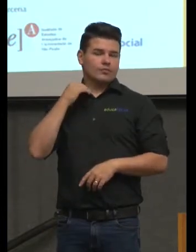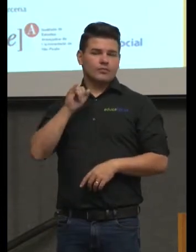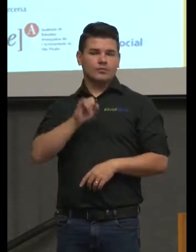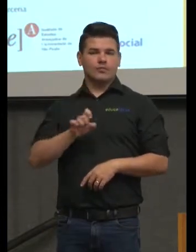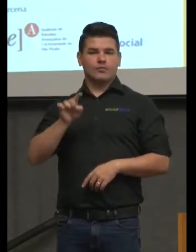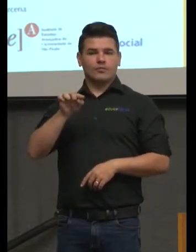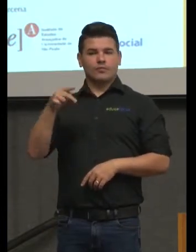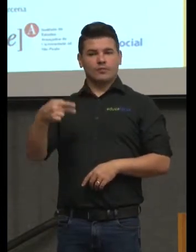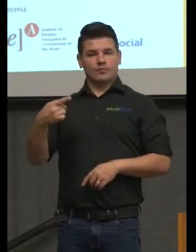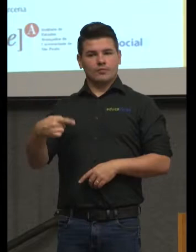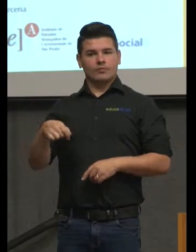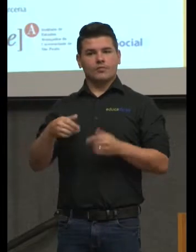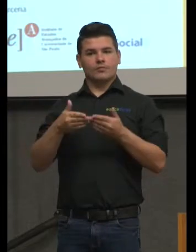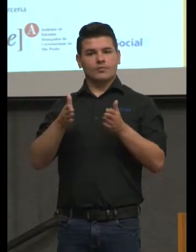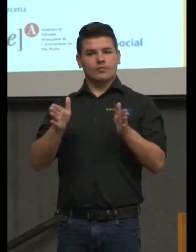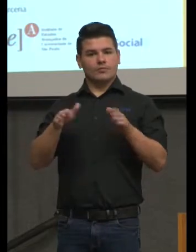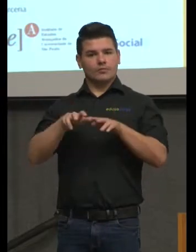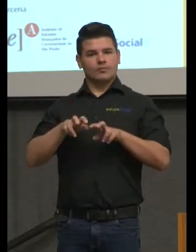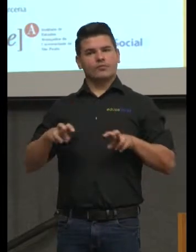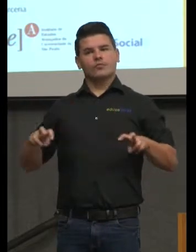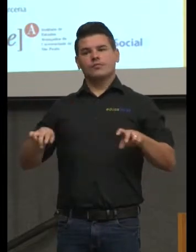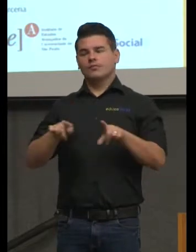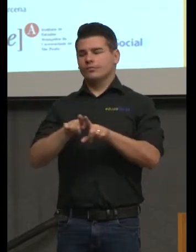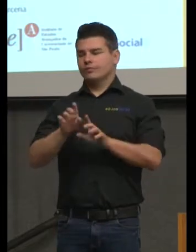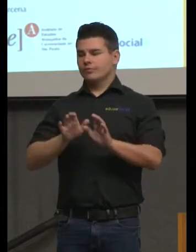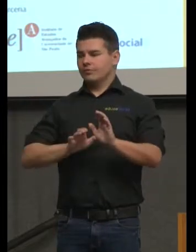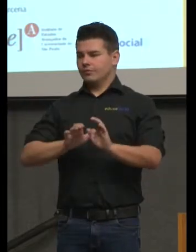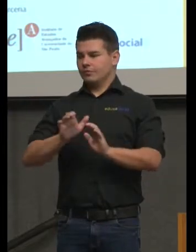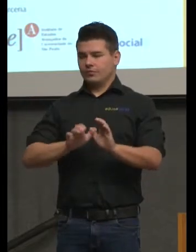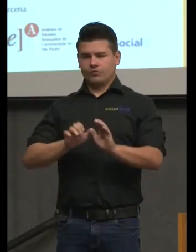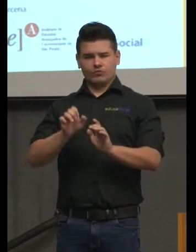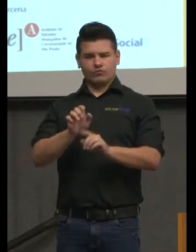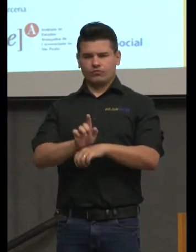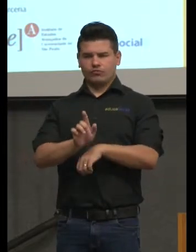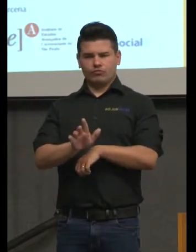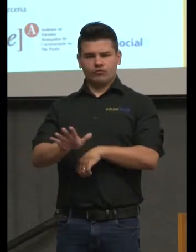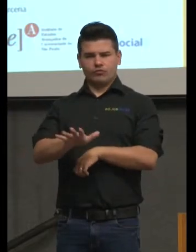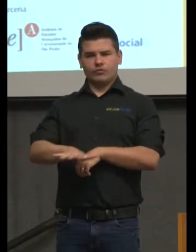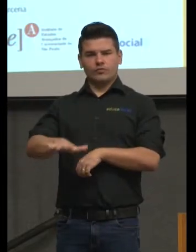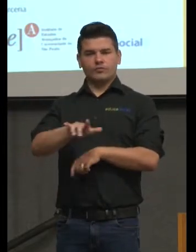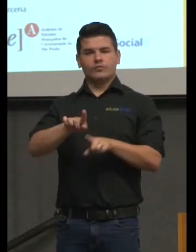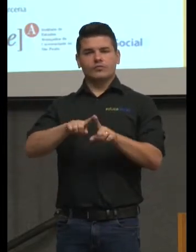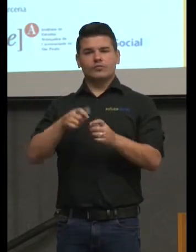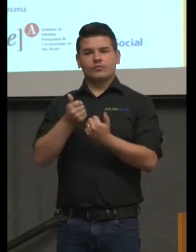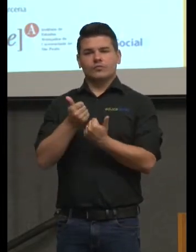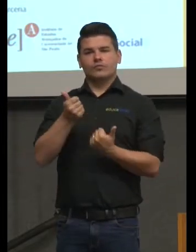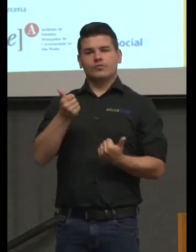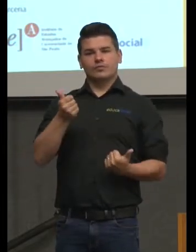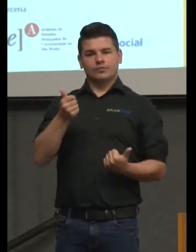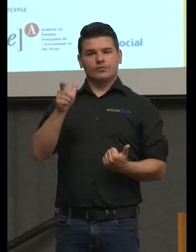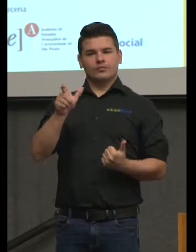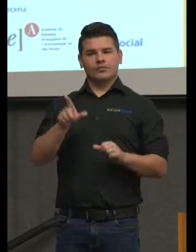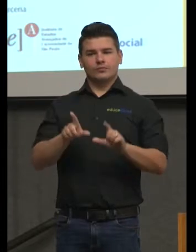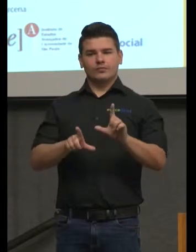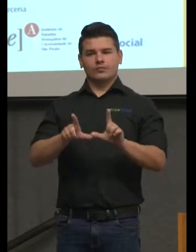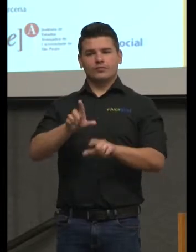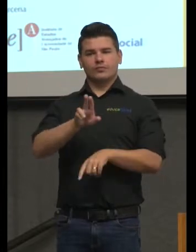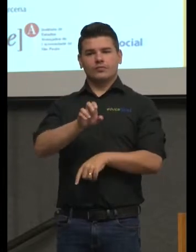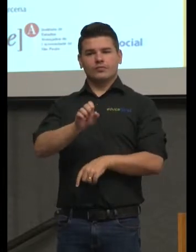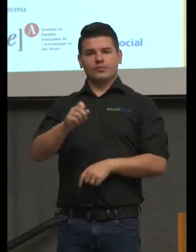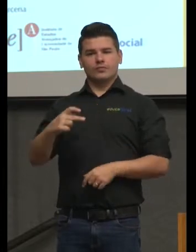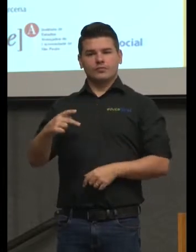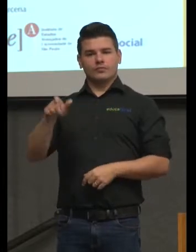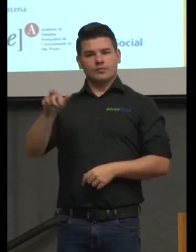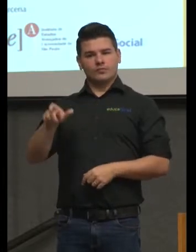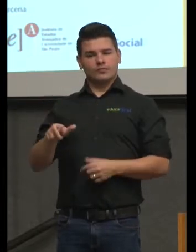E o nosso coordenador-geral da Cátedra e vice-diretor aqui do IAUSP, que é o professor